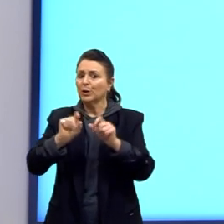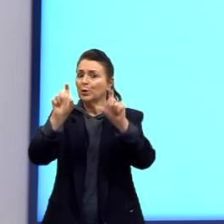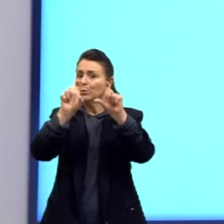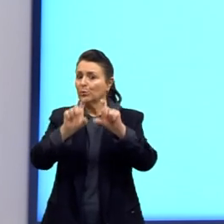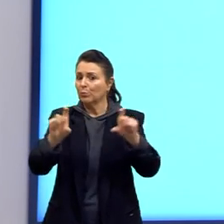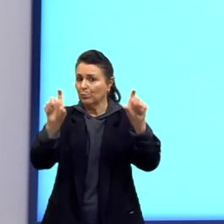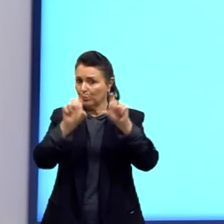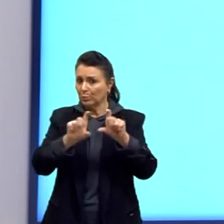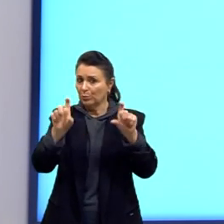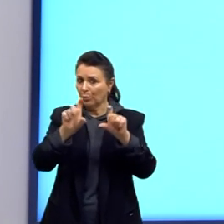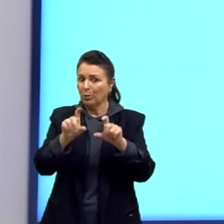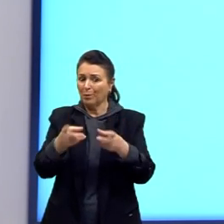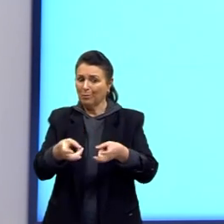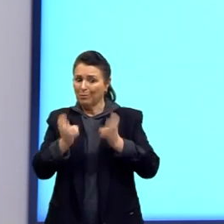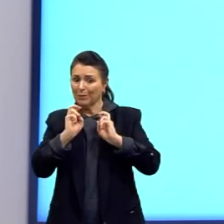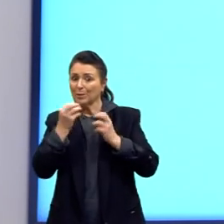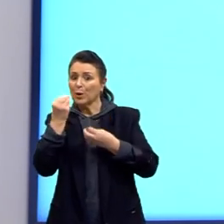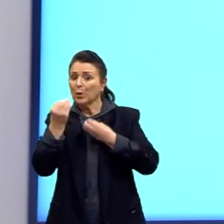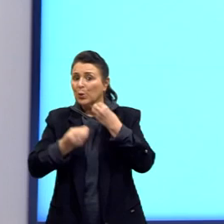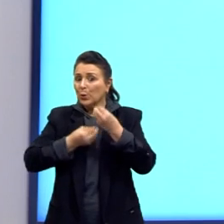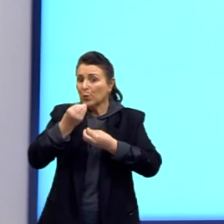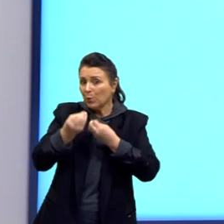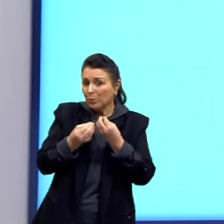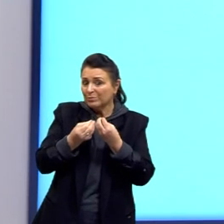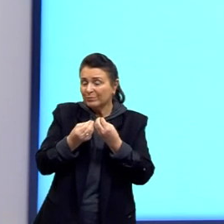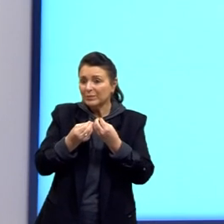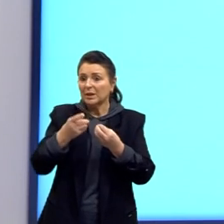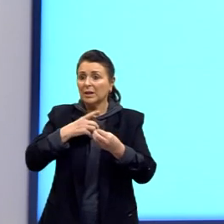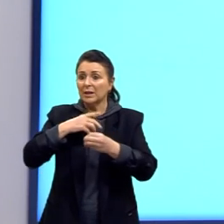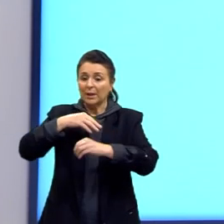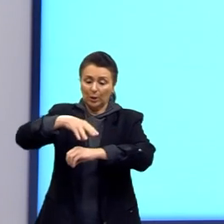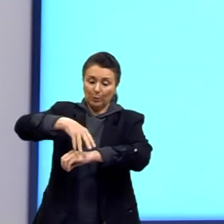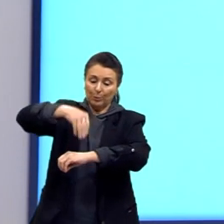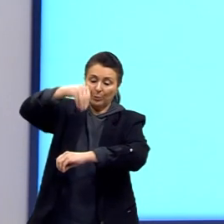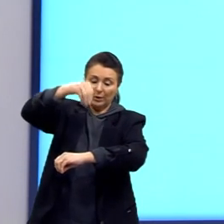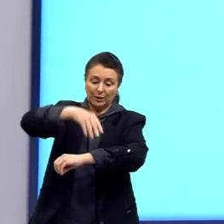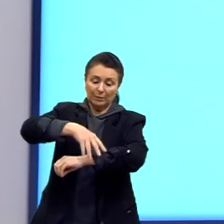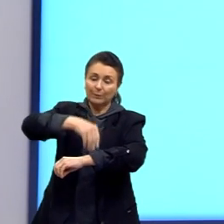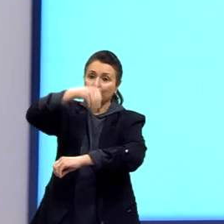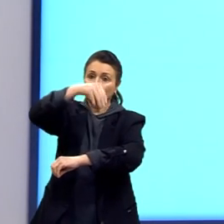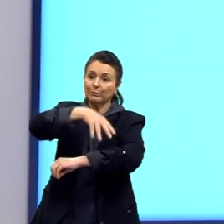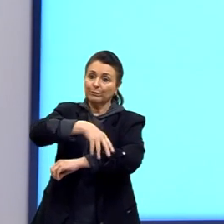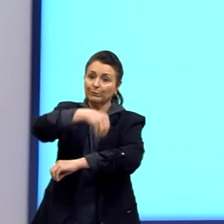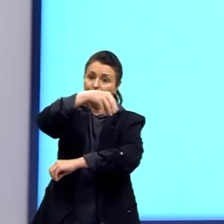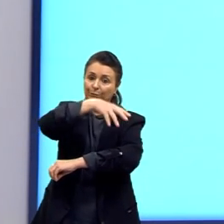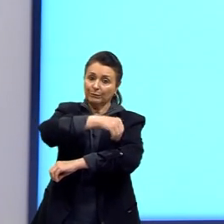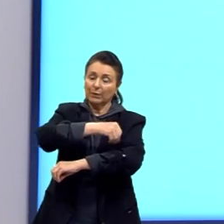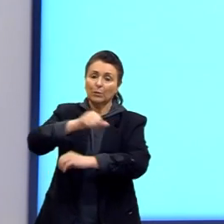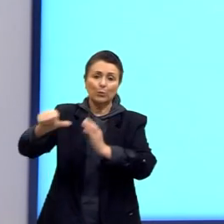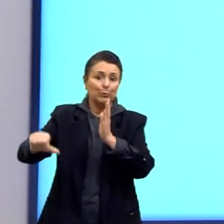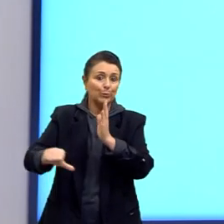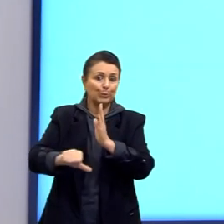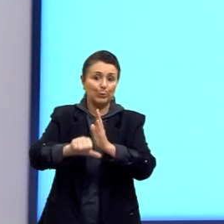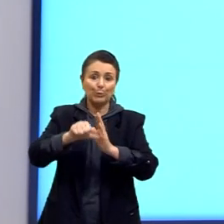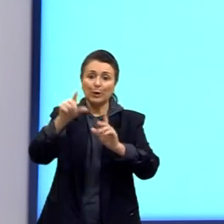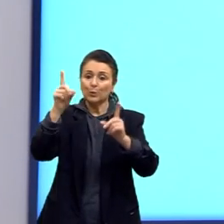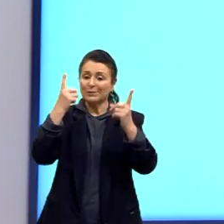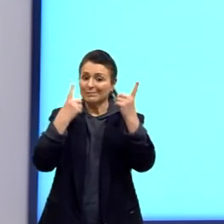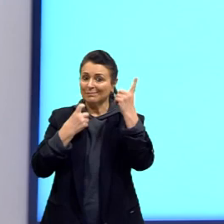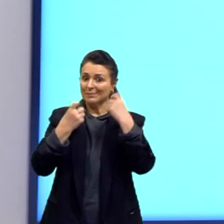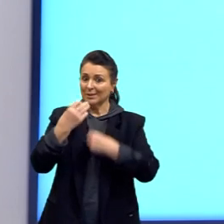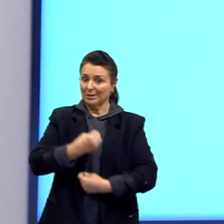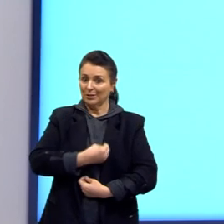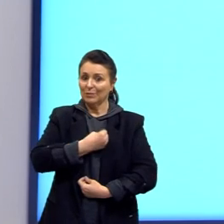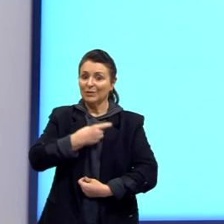seria. Então, nós vemos aí a presença de penas, um dos primeiros seres vivos, então, que teve a